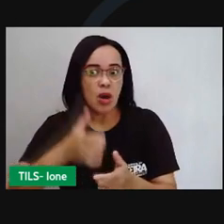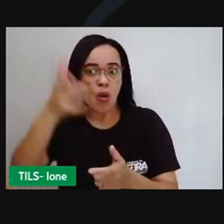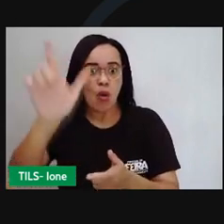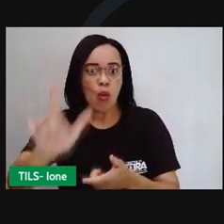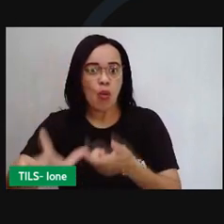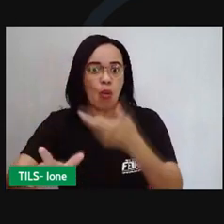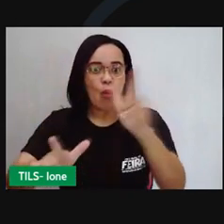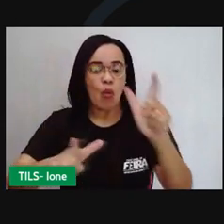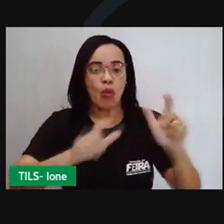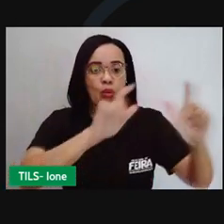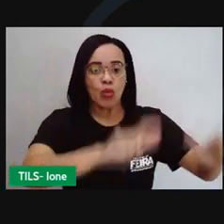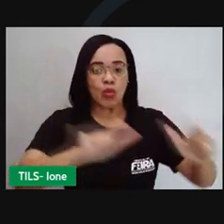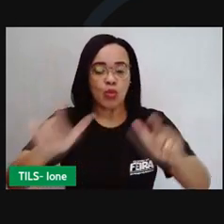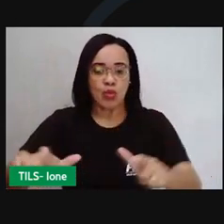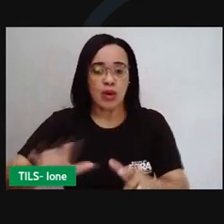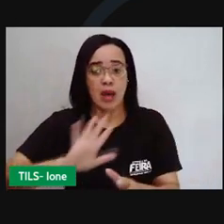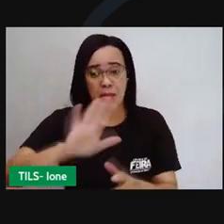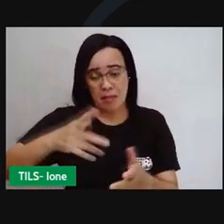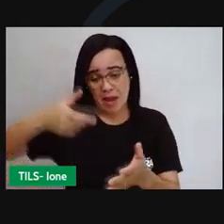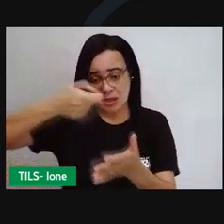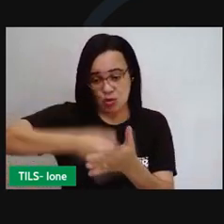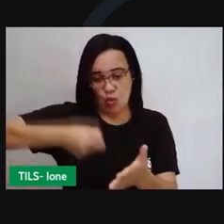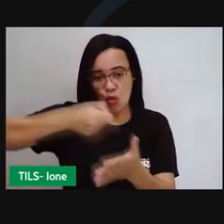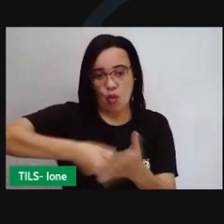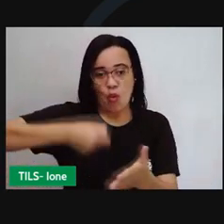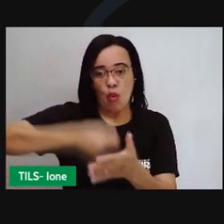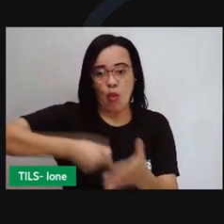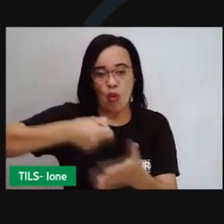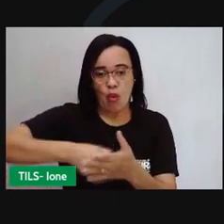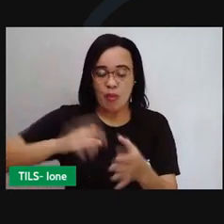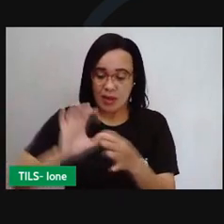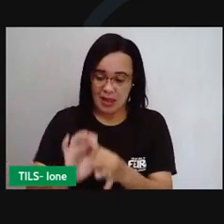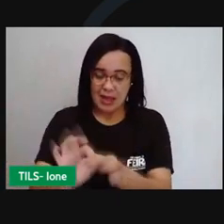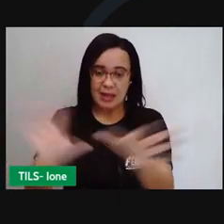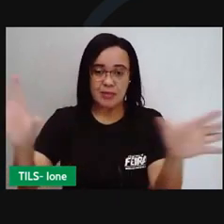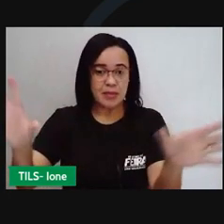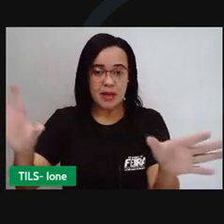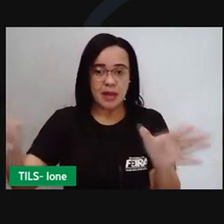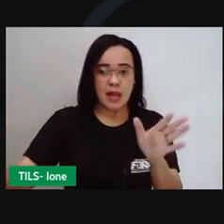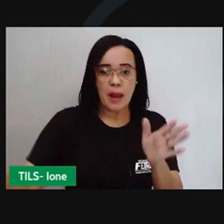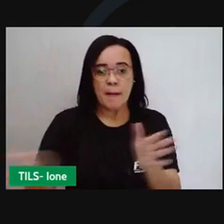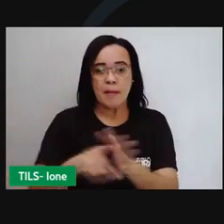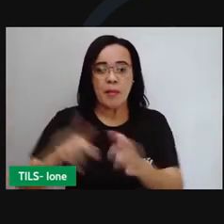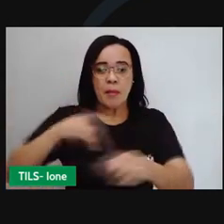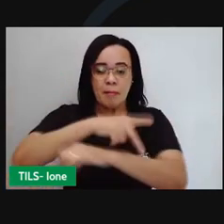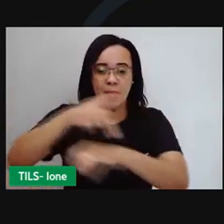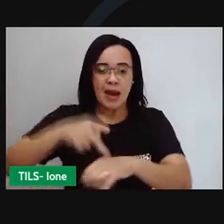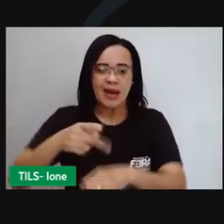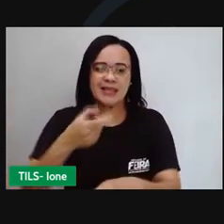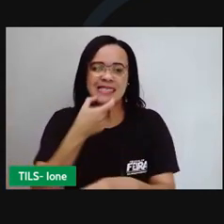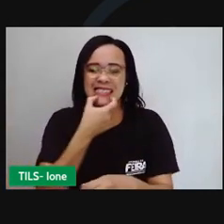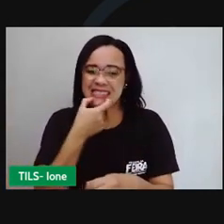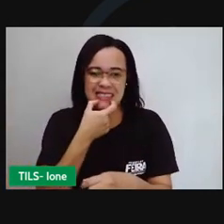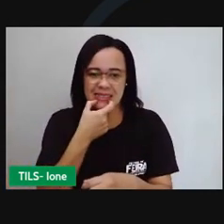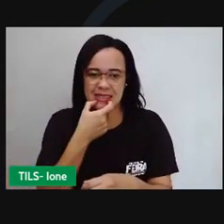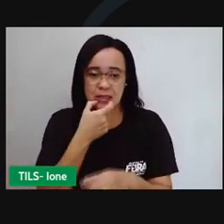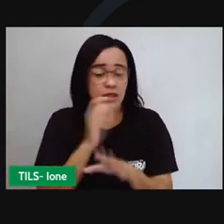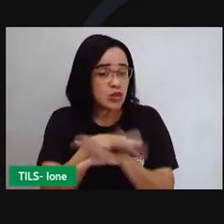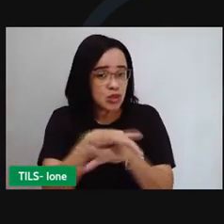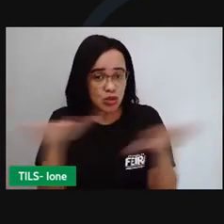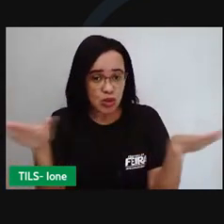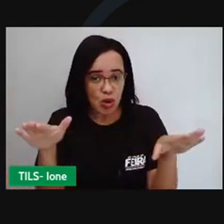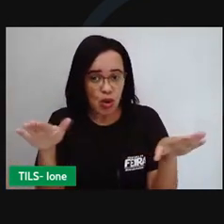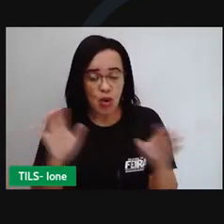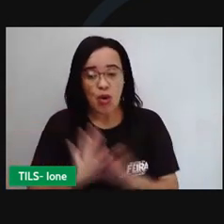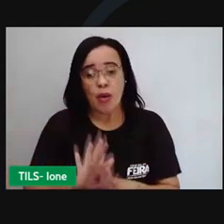porto no Brasil só para os ingleses. A única nação amiga com quem se podia comercializar era a